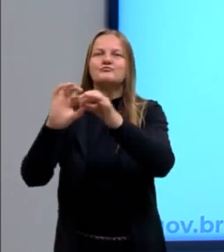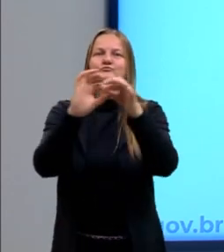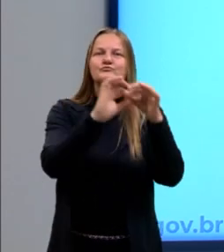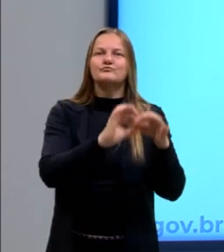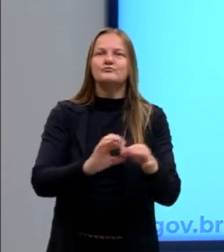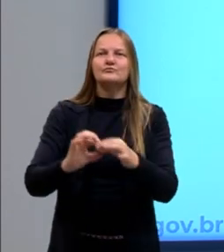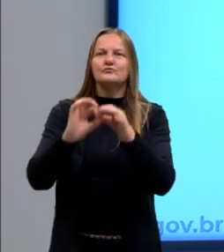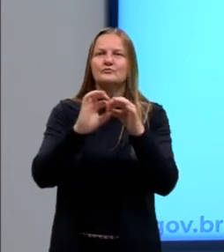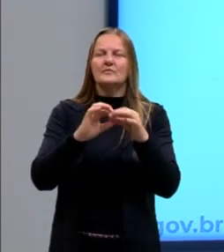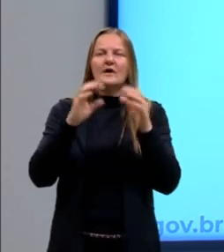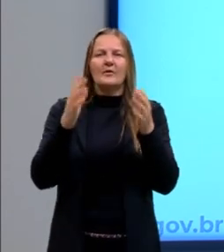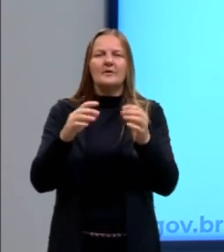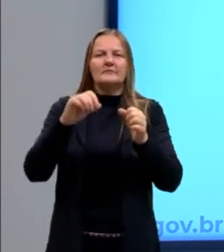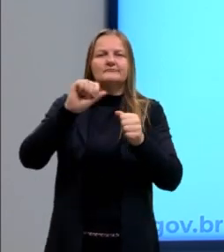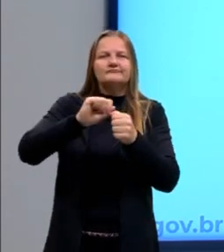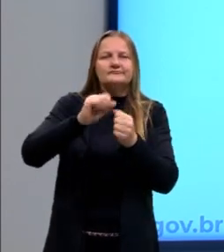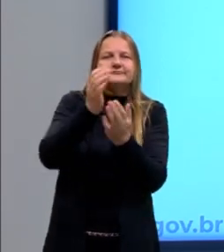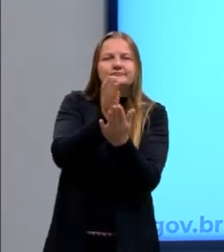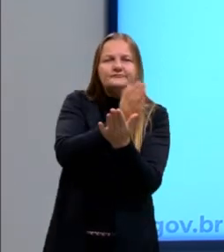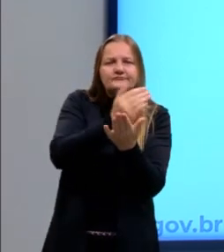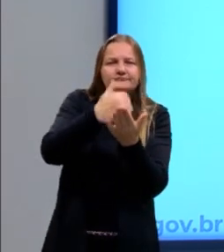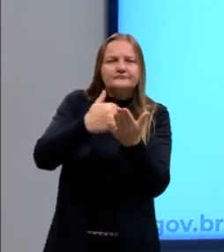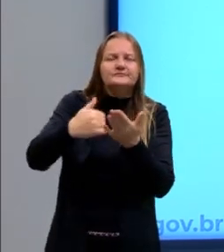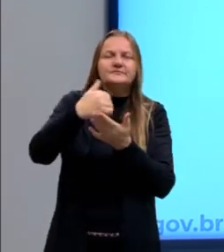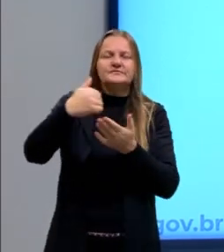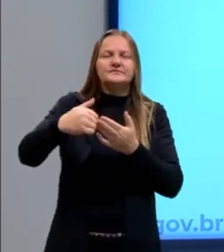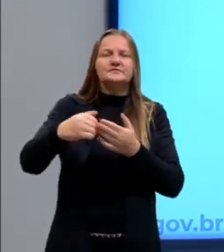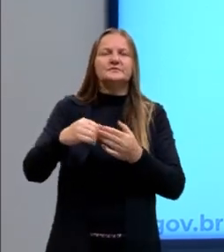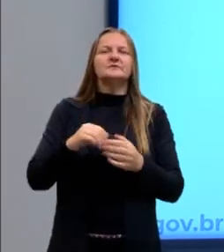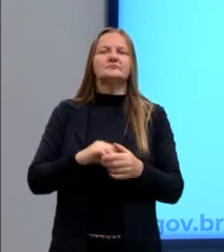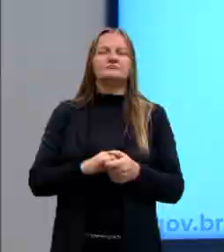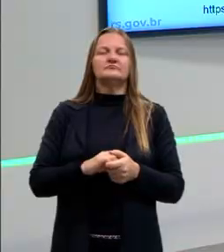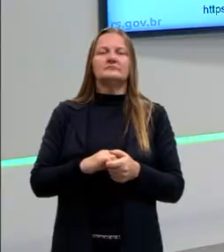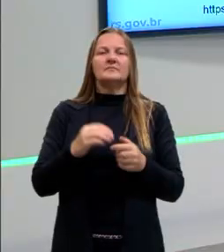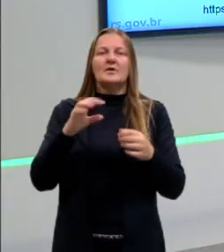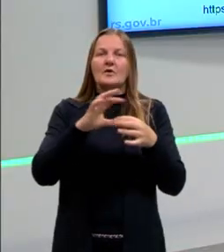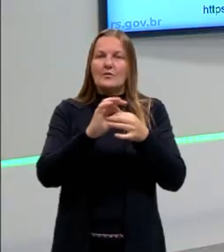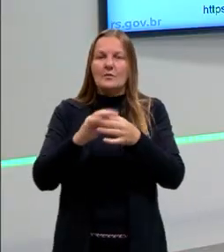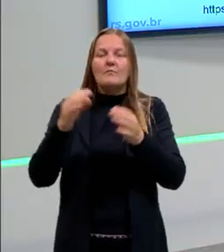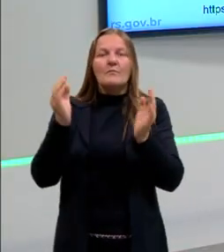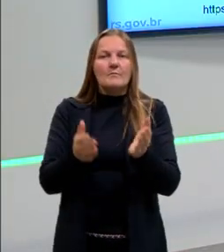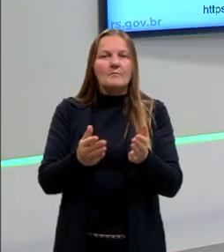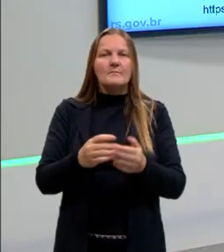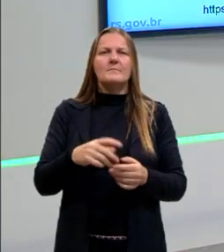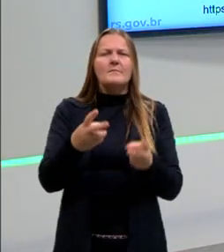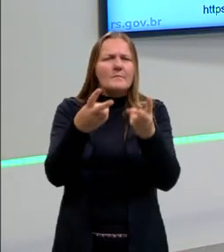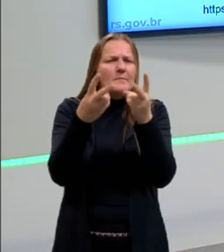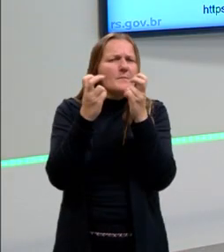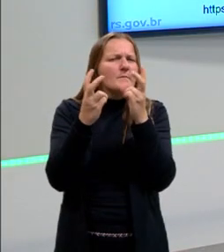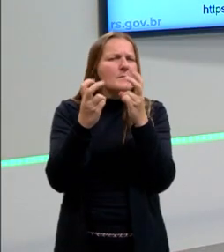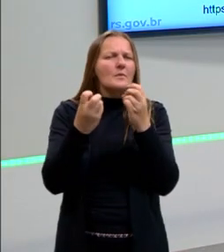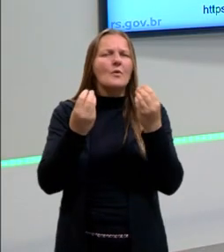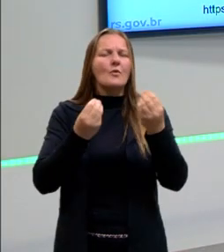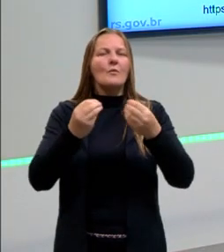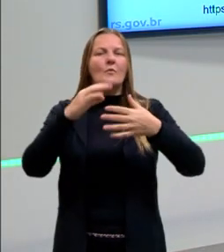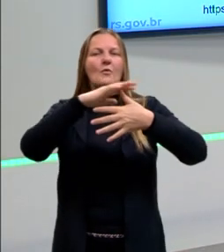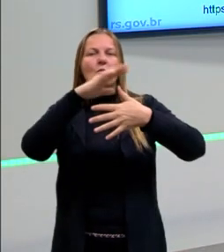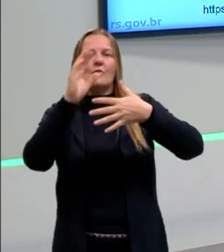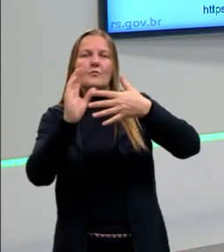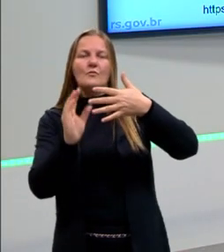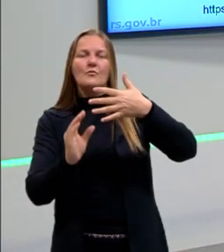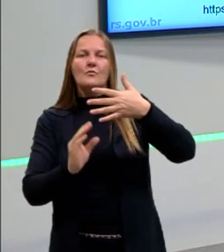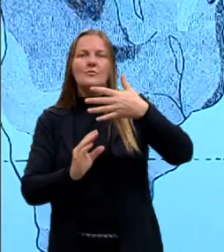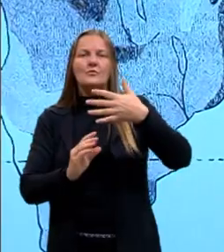a gente vê essa África já com a sua divisão atual. E uma questão que é interessante a gente perceber como ela tem fronteiras